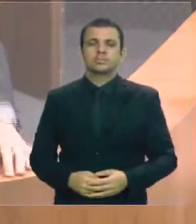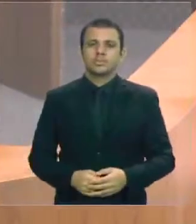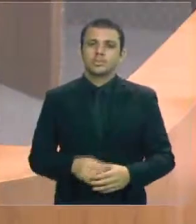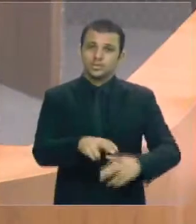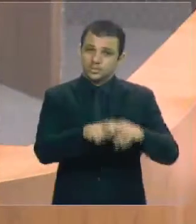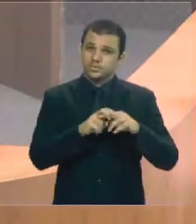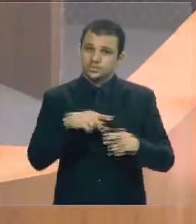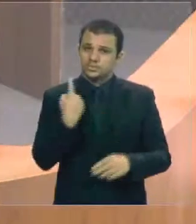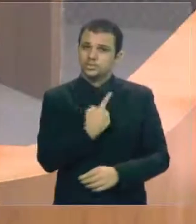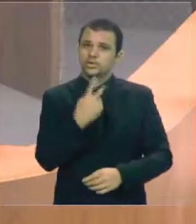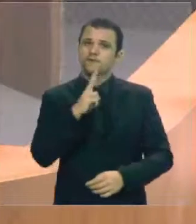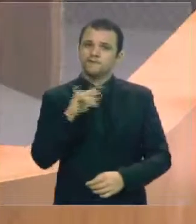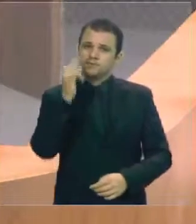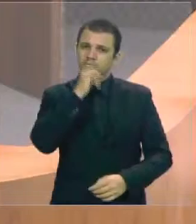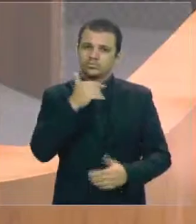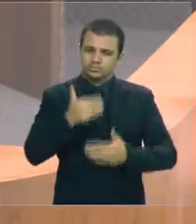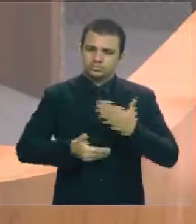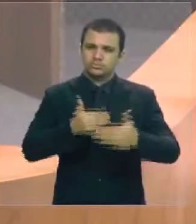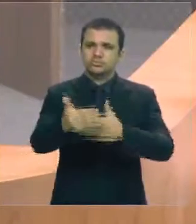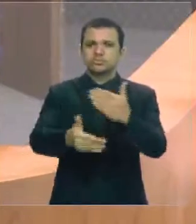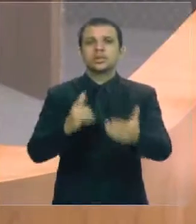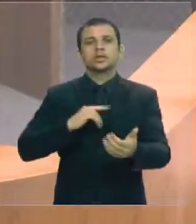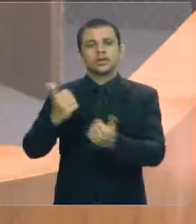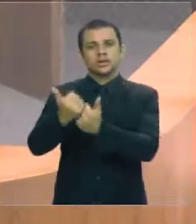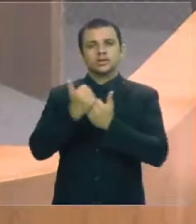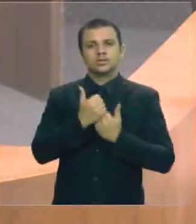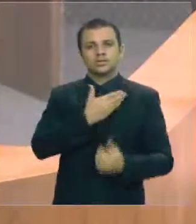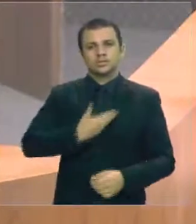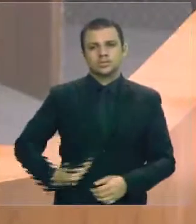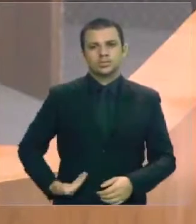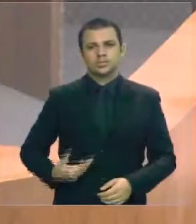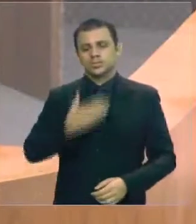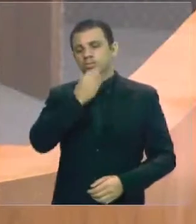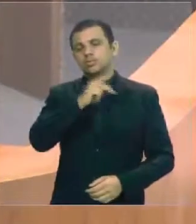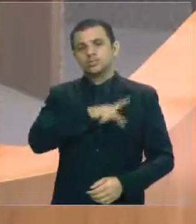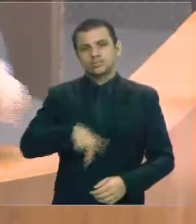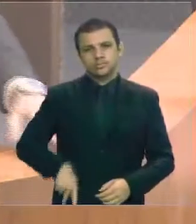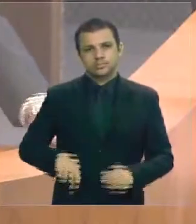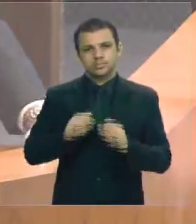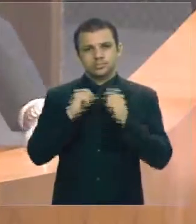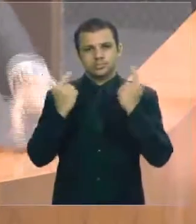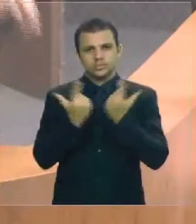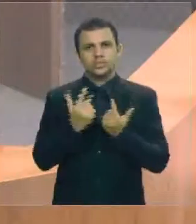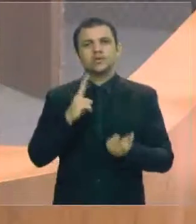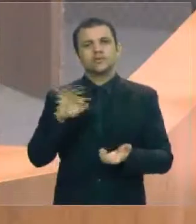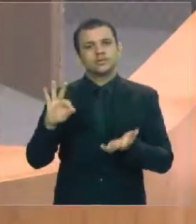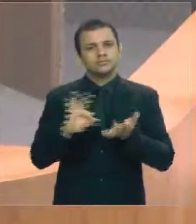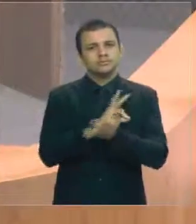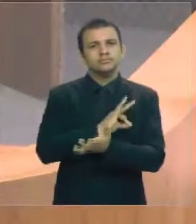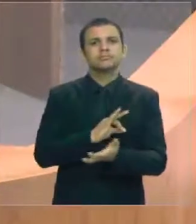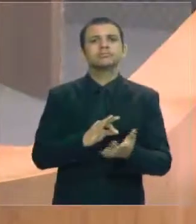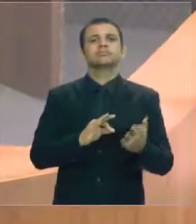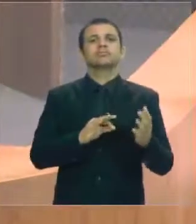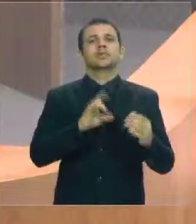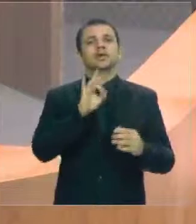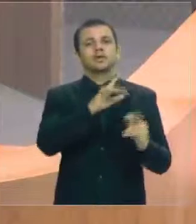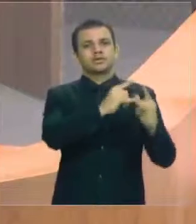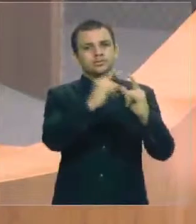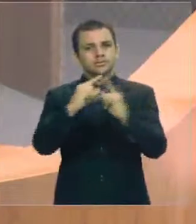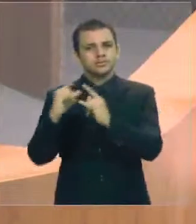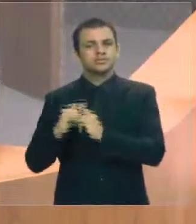Casa, nós vamos assinar um convênio entre esses órgãos técnicos e a Assembleia Legislativa para que a gente possa, assim,